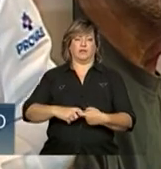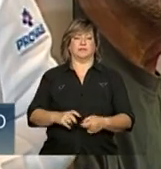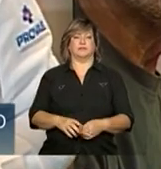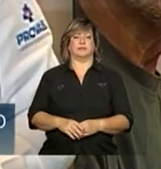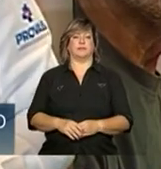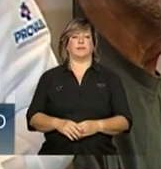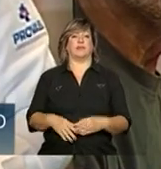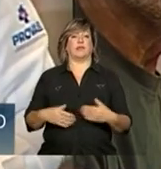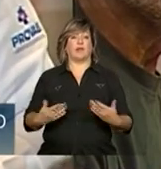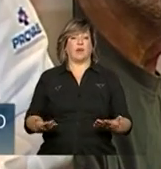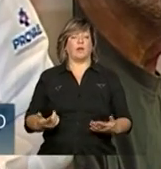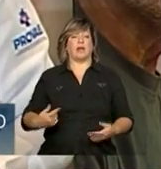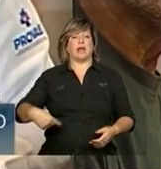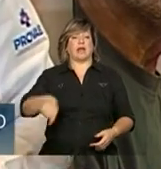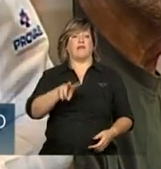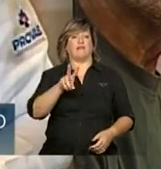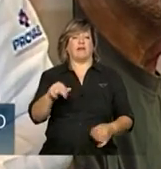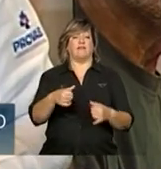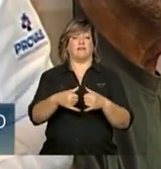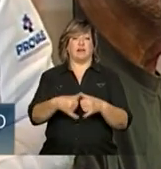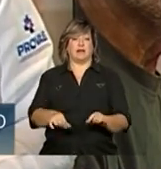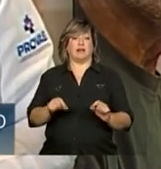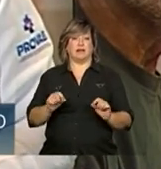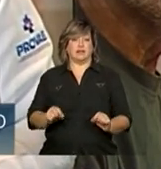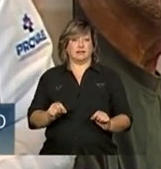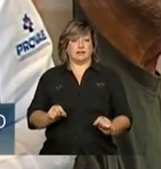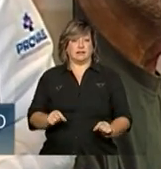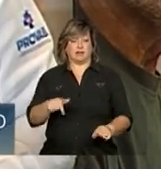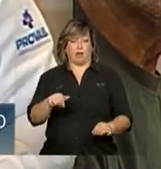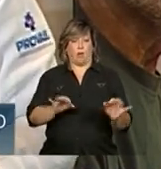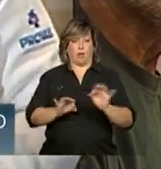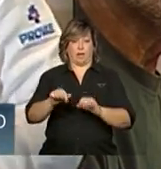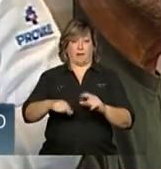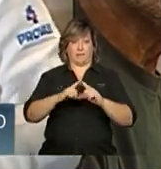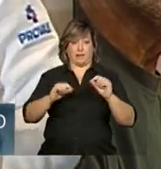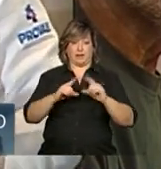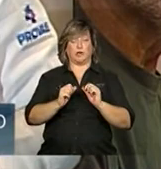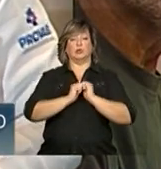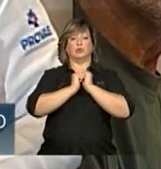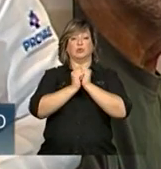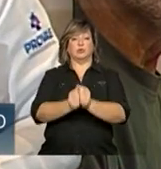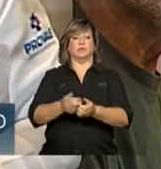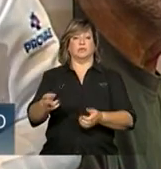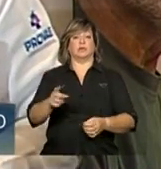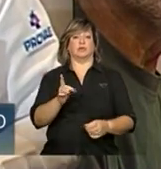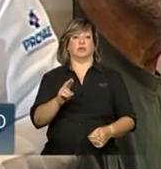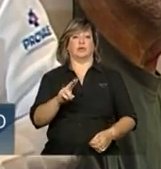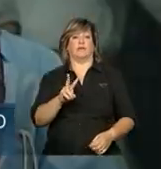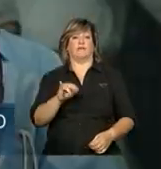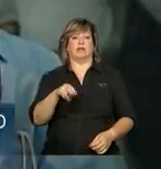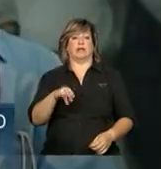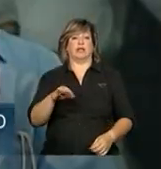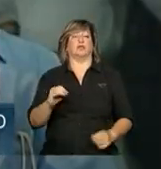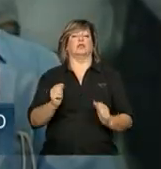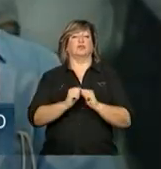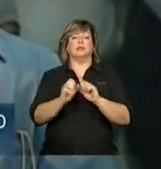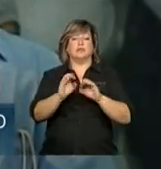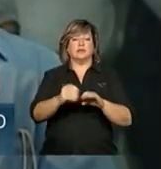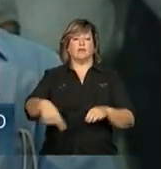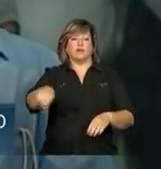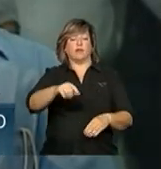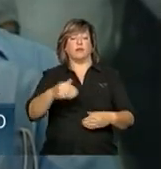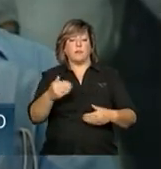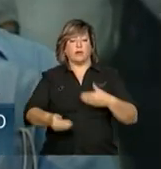pouco retorna. Então, eles vão ficar a cargo da coordenação aqui em Brasília e vão junto com o doutor Vinícius e Felipe orientá-los acerca dos